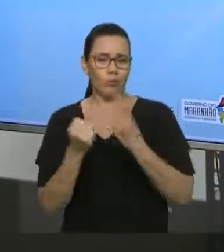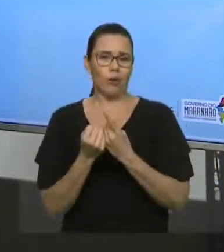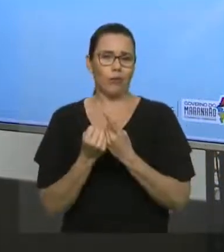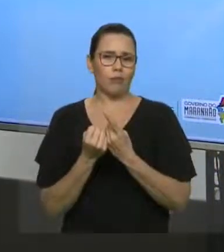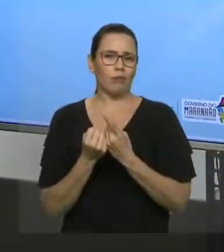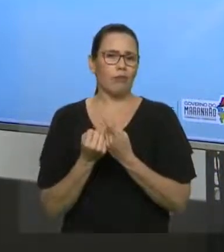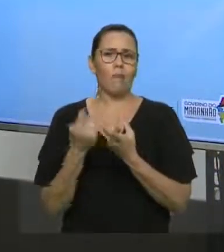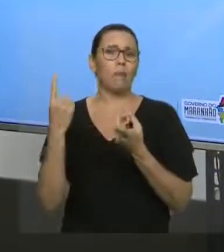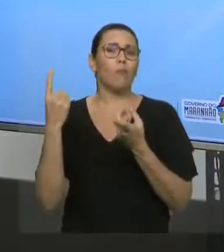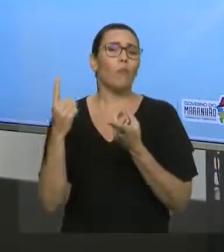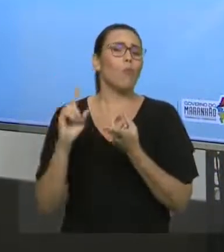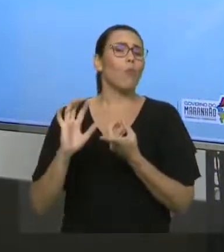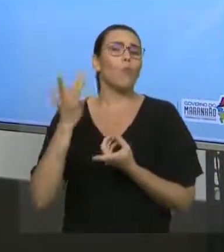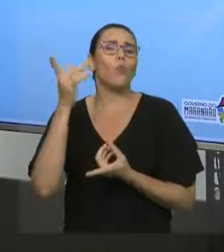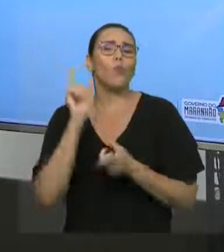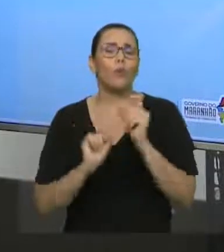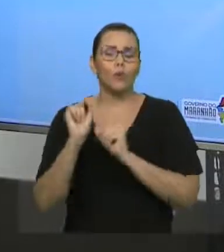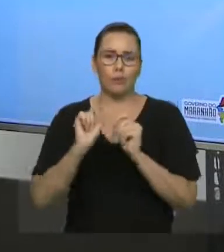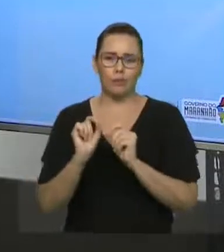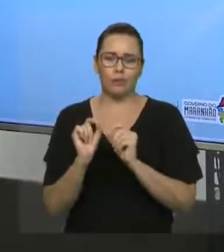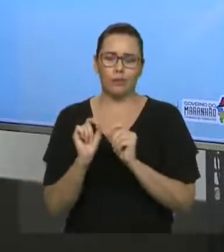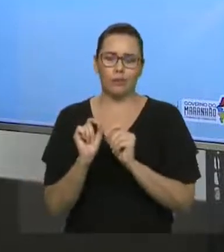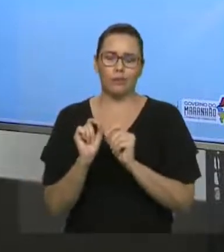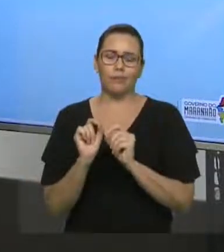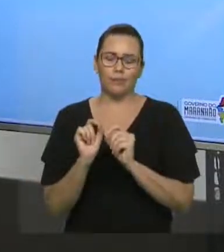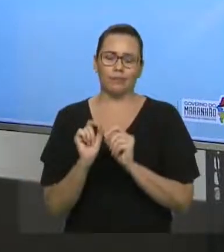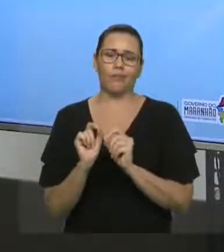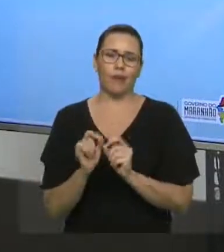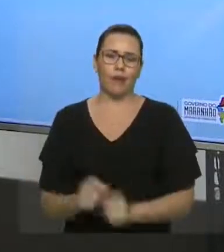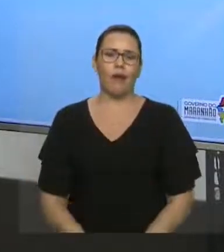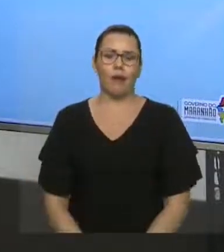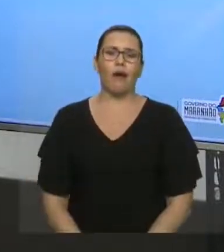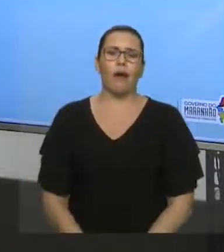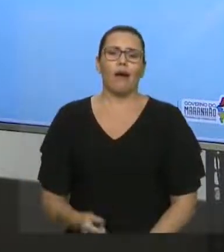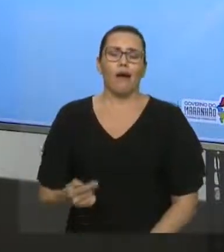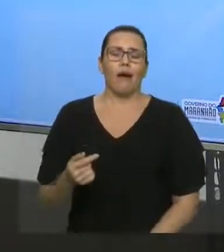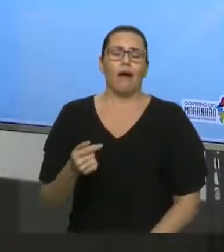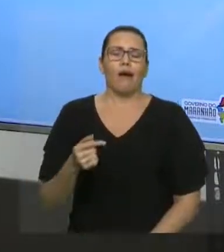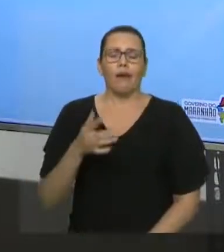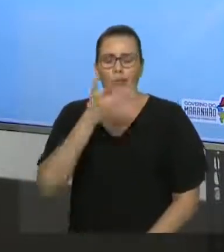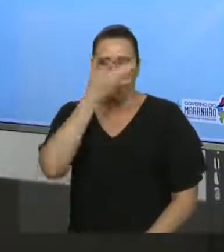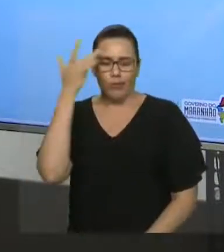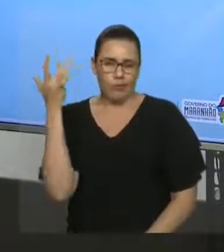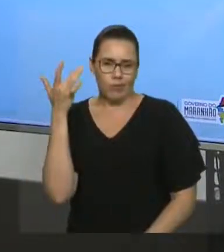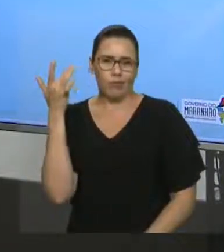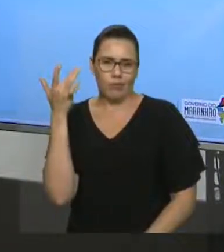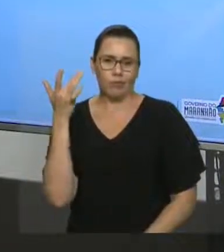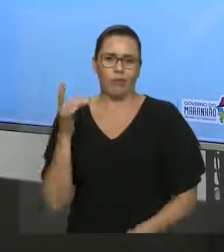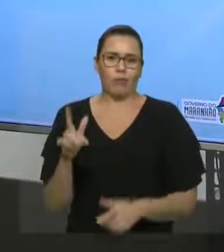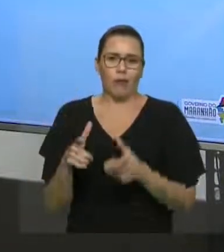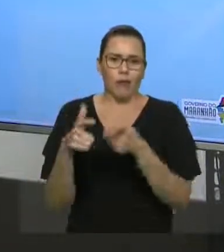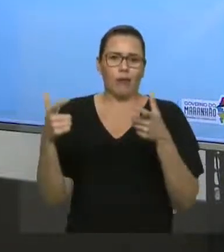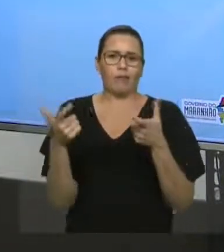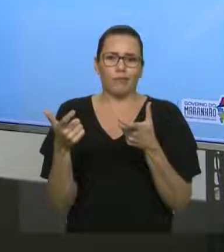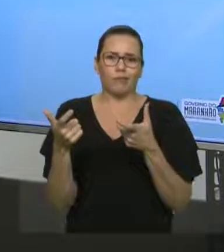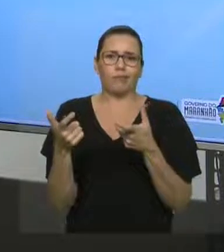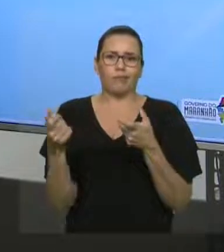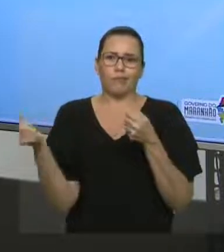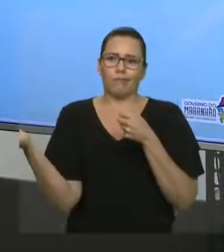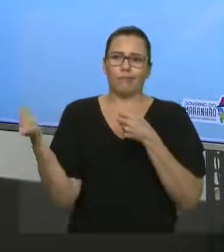casos cresceu. Então, relação de causa e consequência. A conjunção, né? O porquê lá é uma conjunção